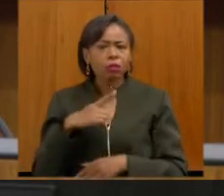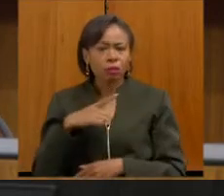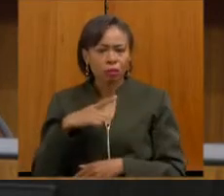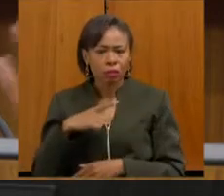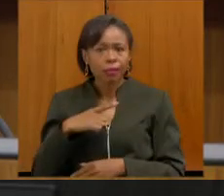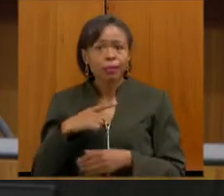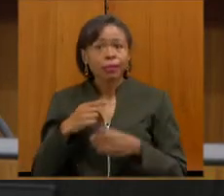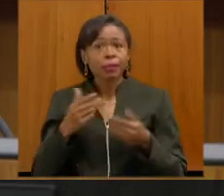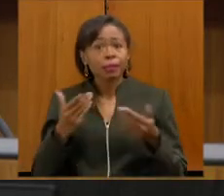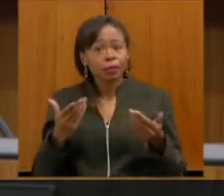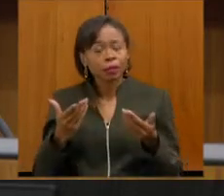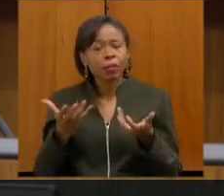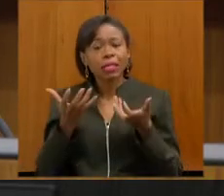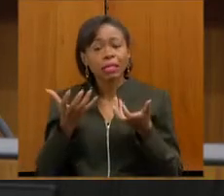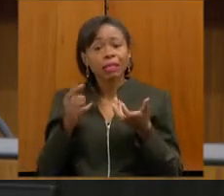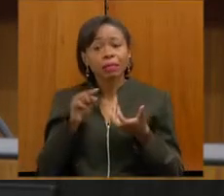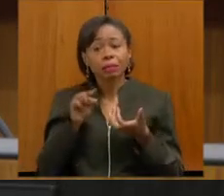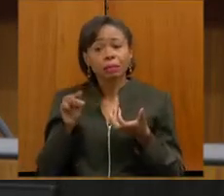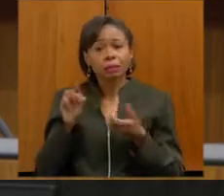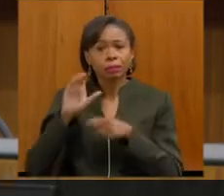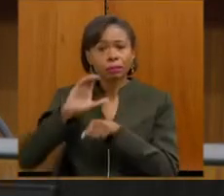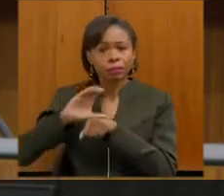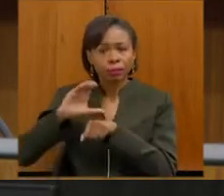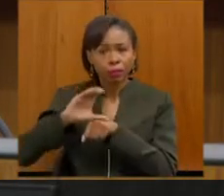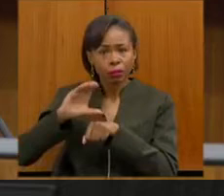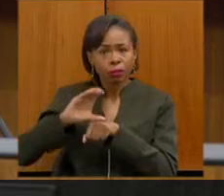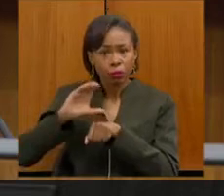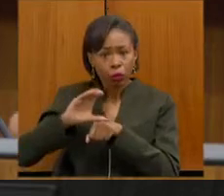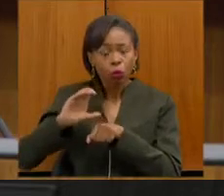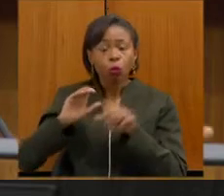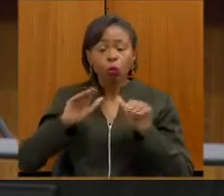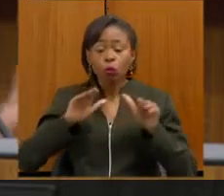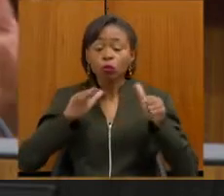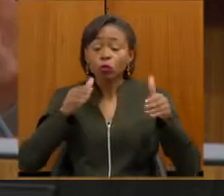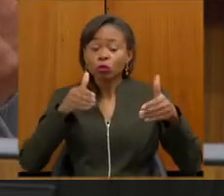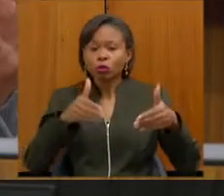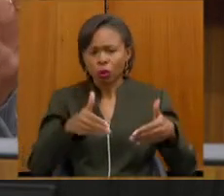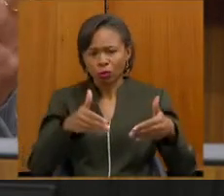também que esses cursos pudessem atingir essas pessoas que,